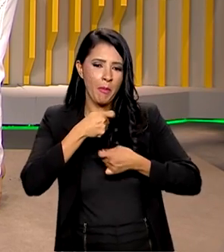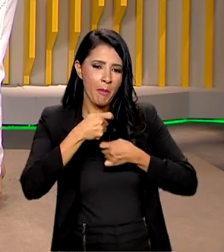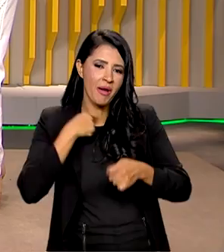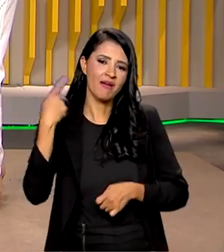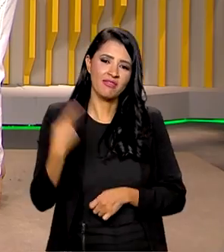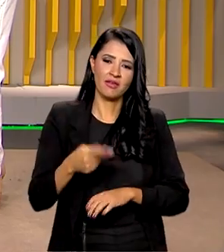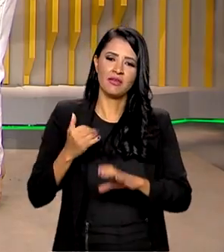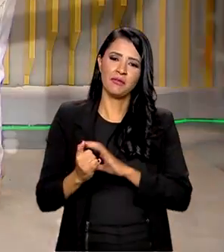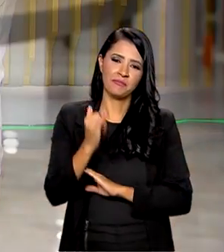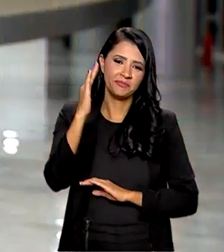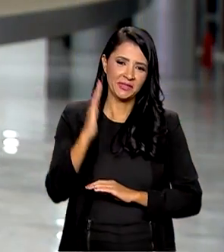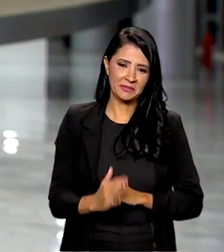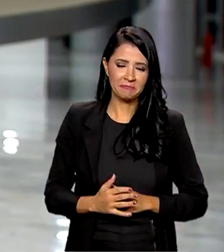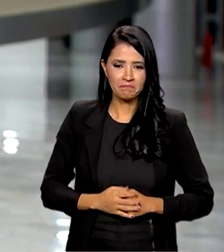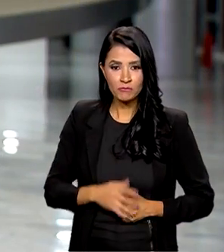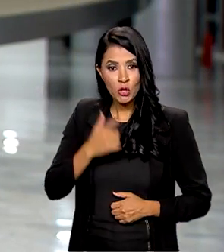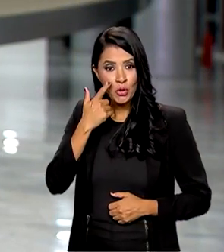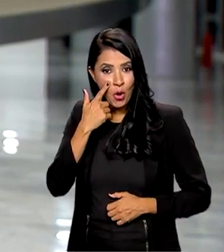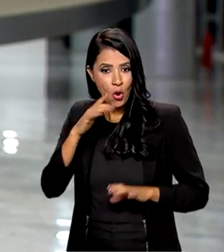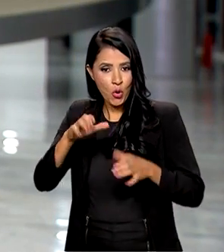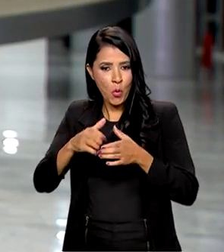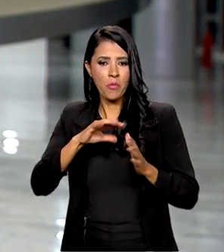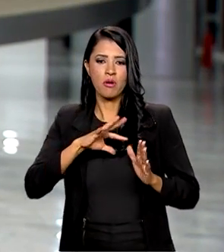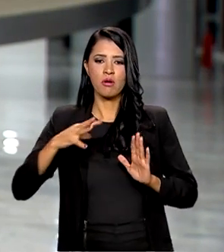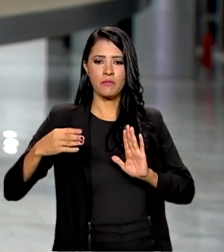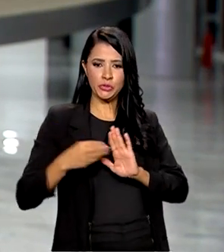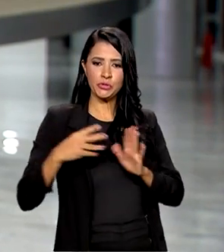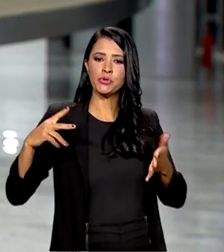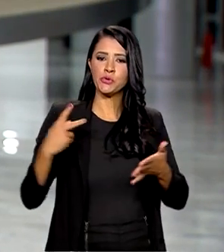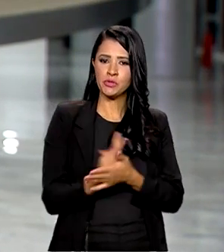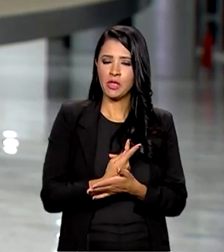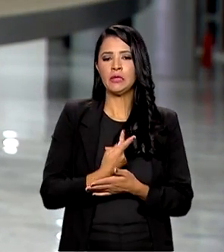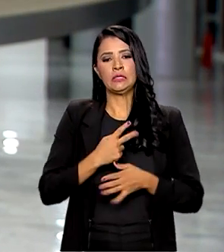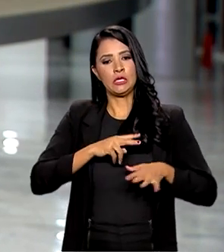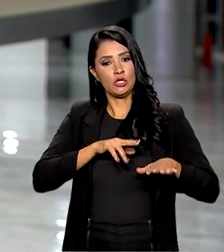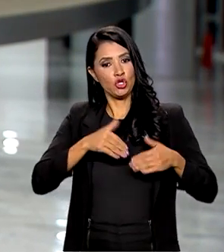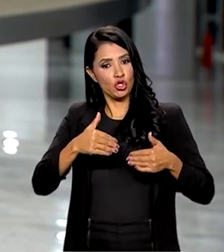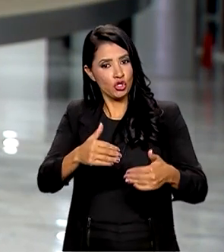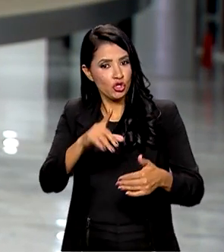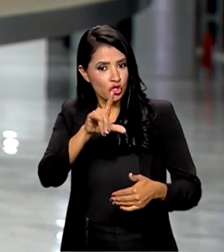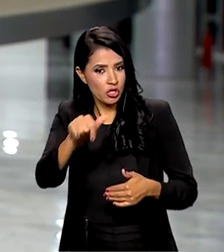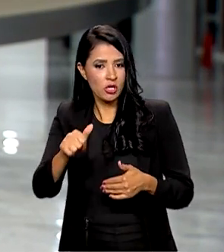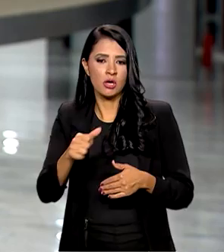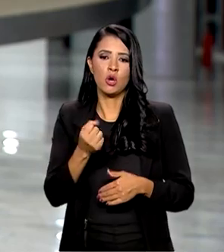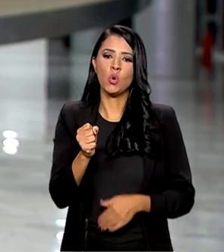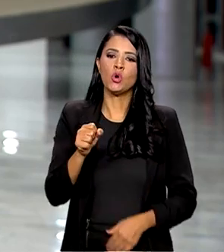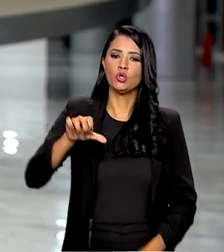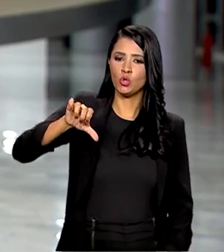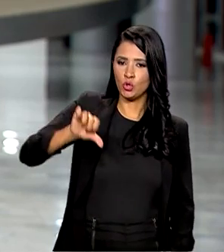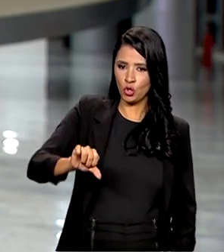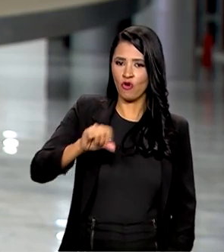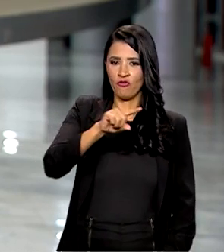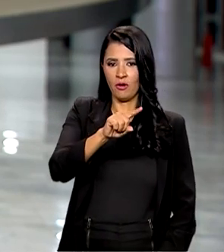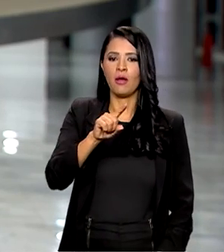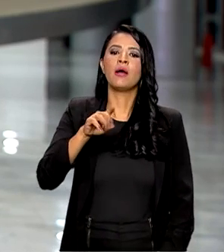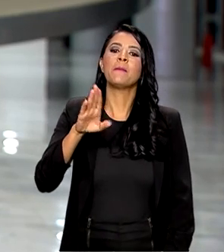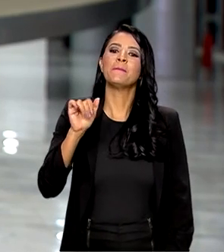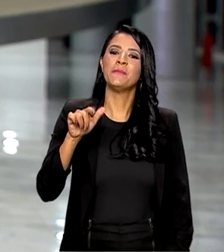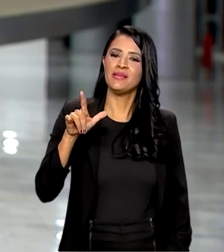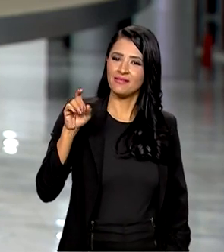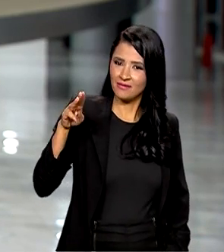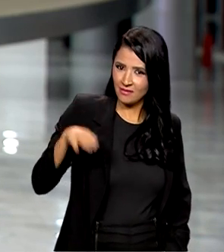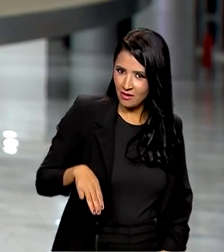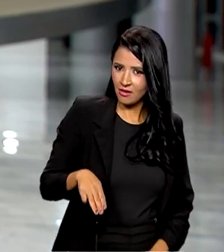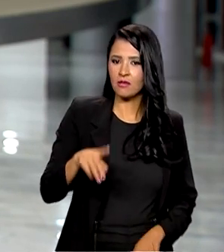aqui da EBC. E olha, a Cúpula da Amazônia acontece nos próximos dias oito e nove em Belém do Pará.